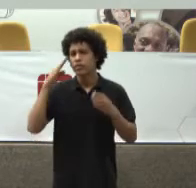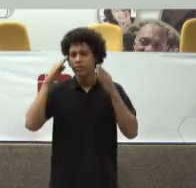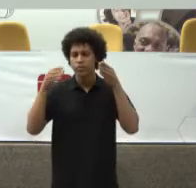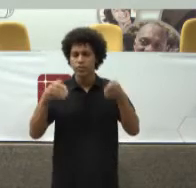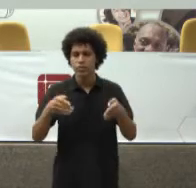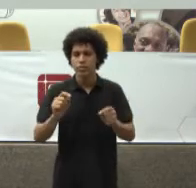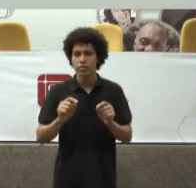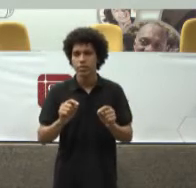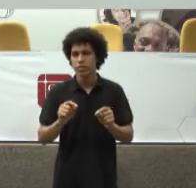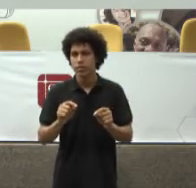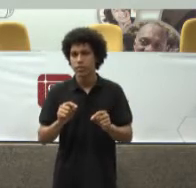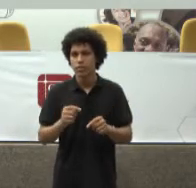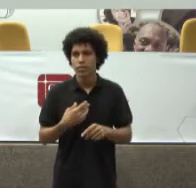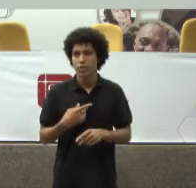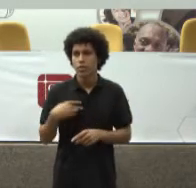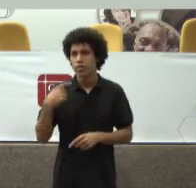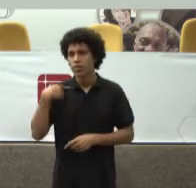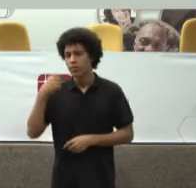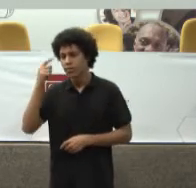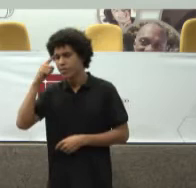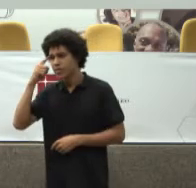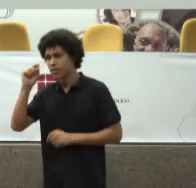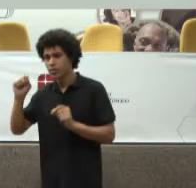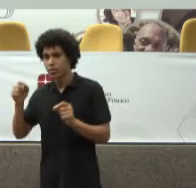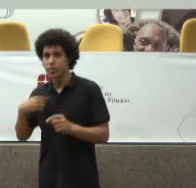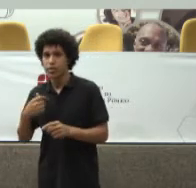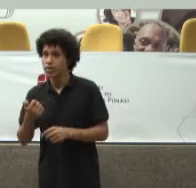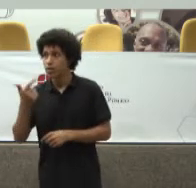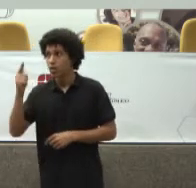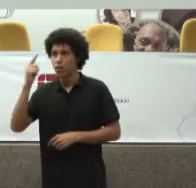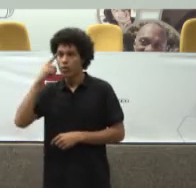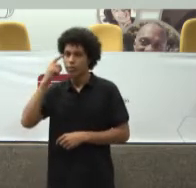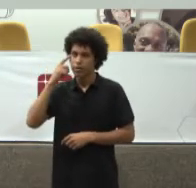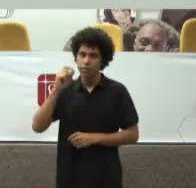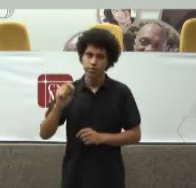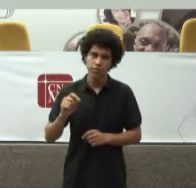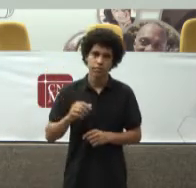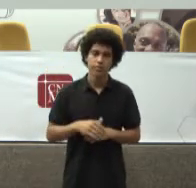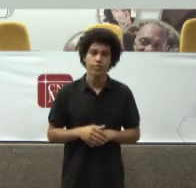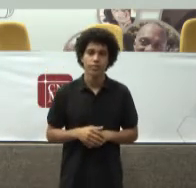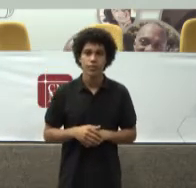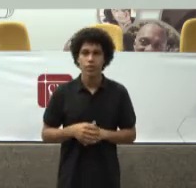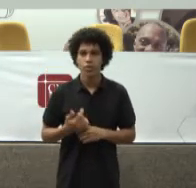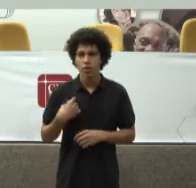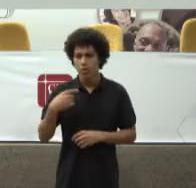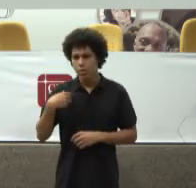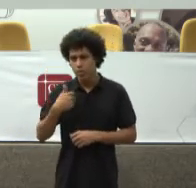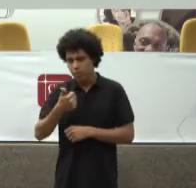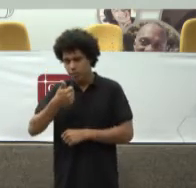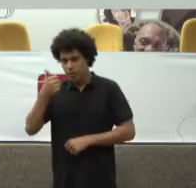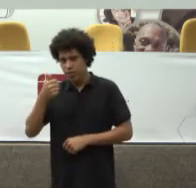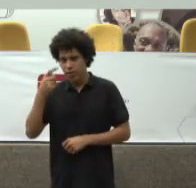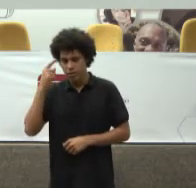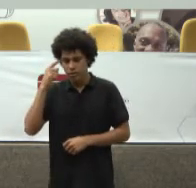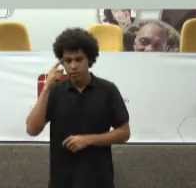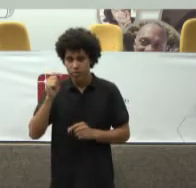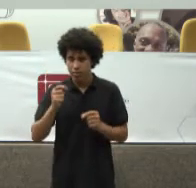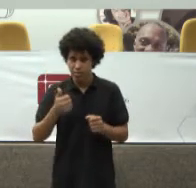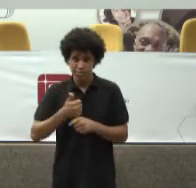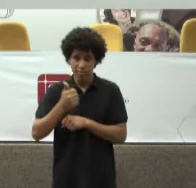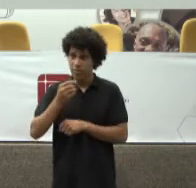E por que Que eu acho De determinada maneira E não de outra forma O primeiro pressuposto Me parece fundamental